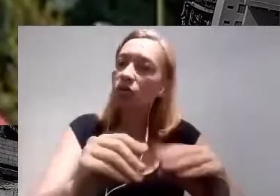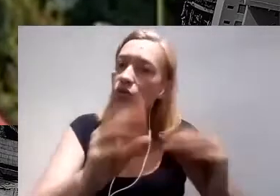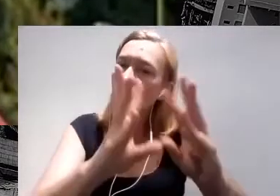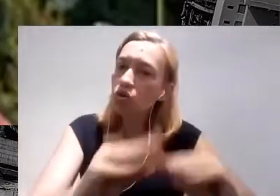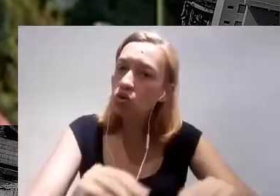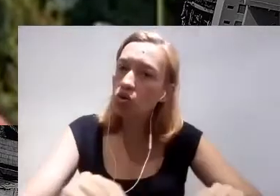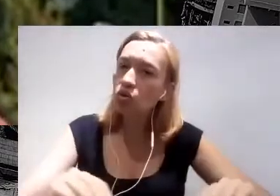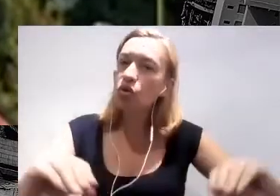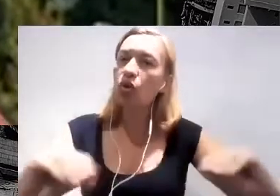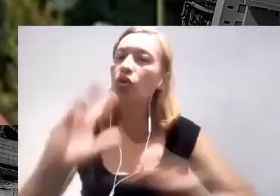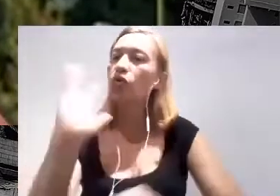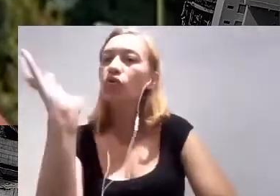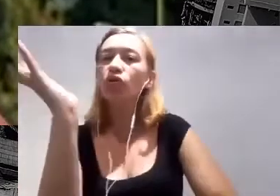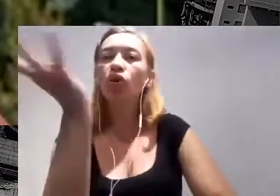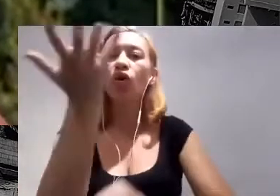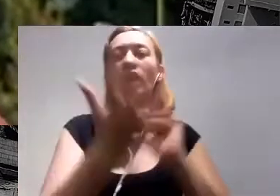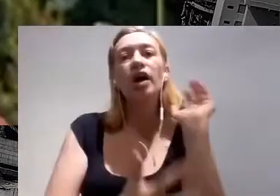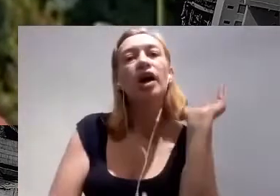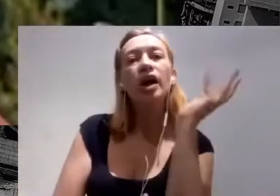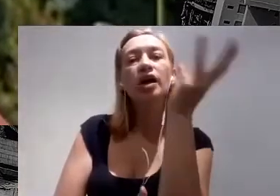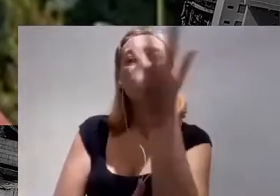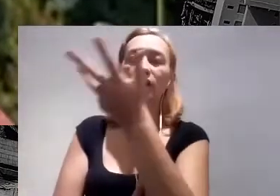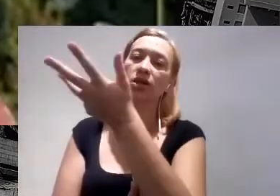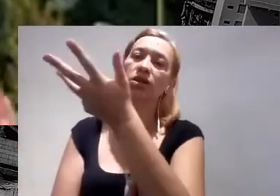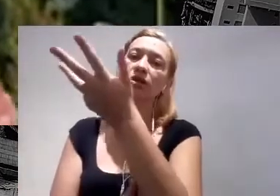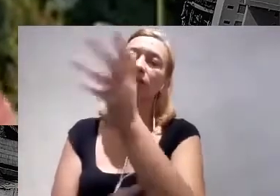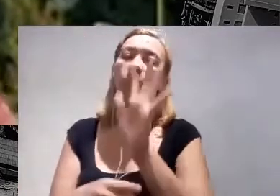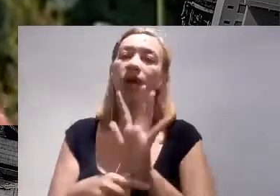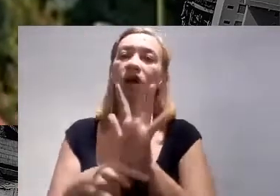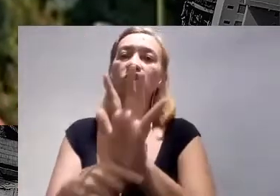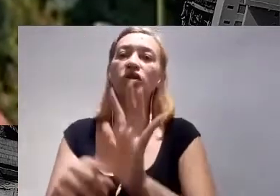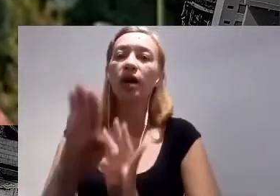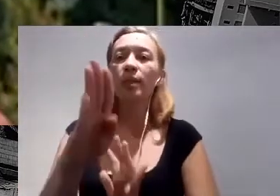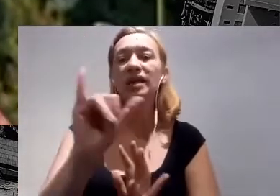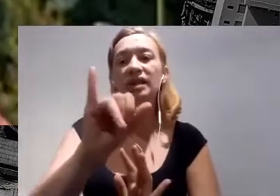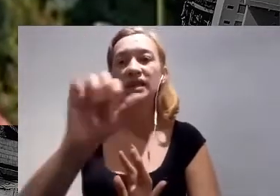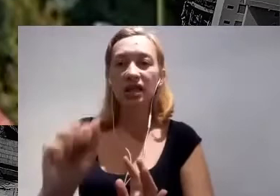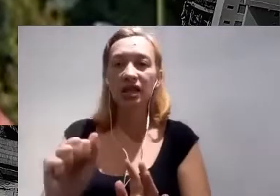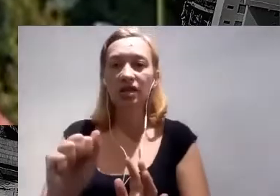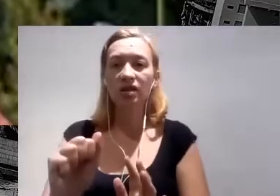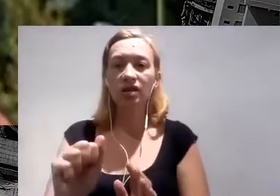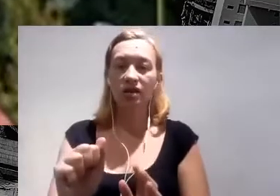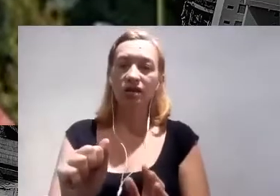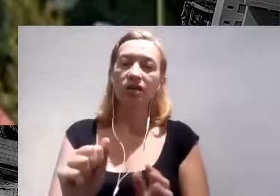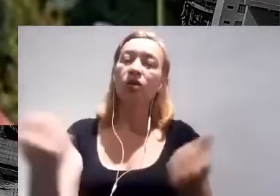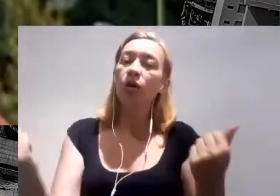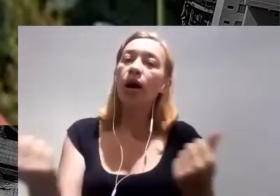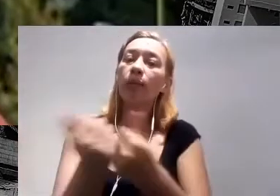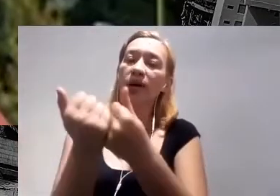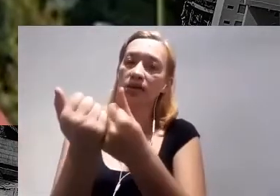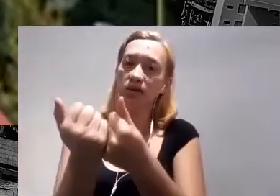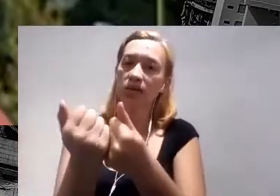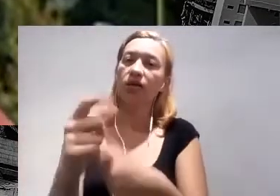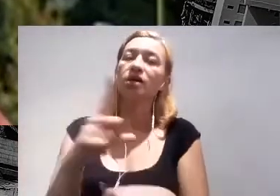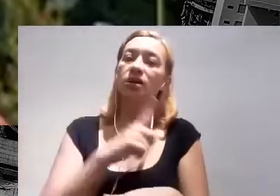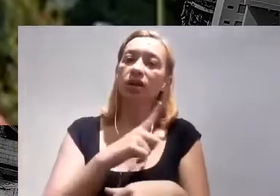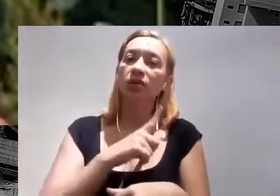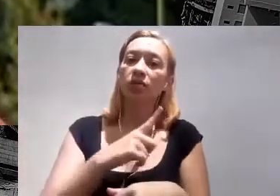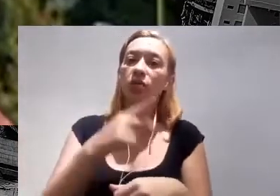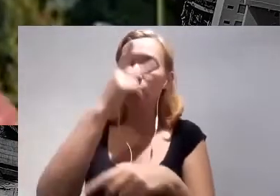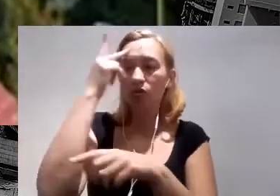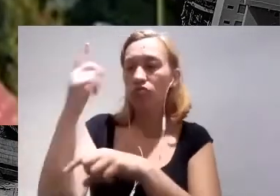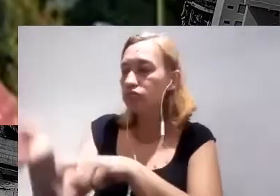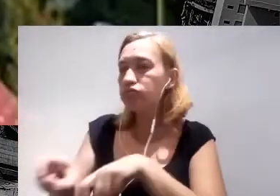prioritárias para a recarga das bacias hidrográficas. E a gente faz isso com parcerias. Parcerias com agricultores, com produtores